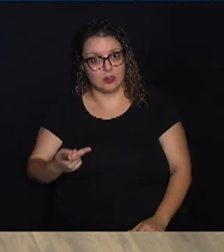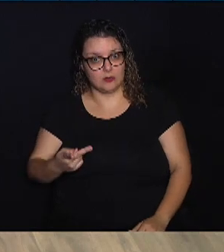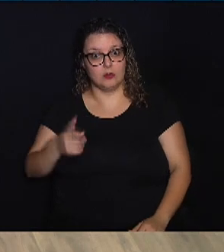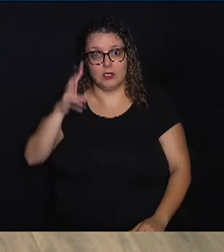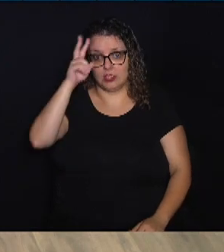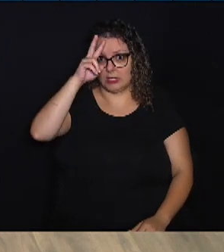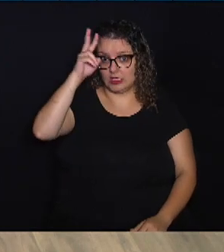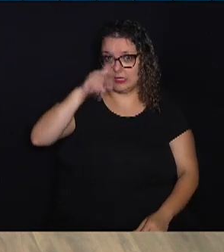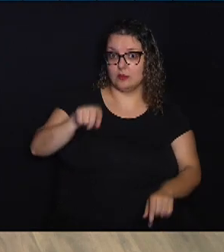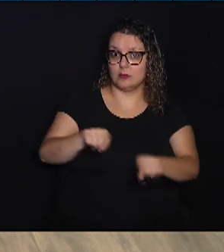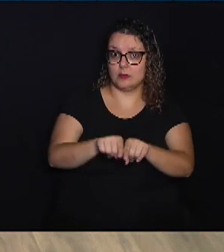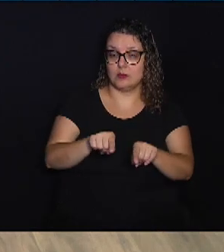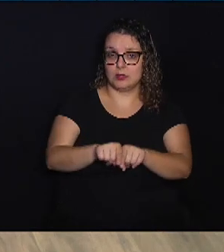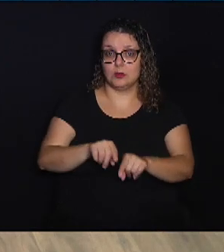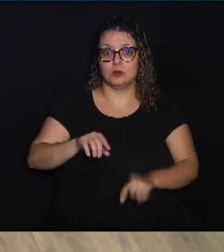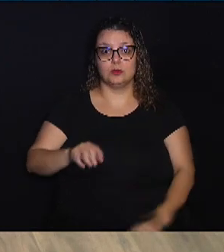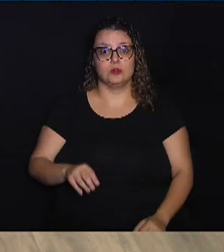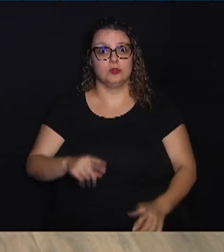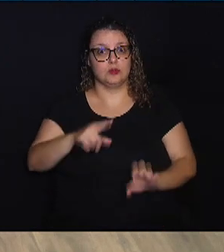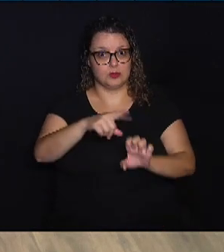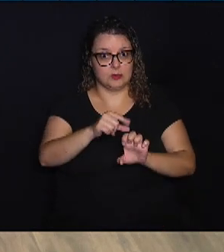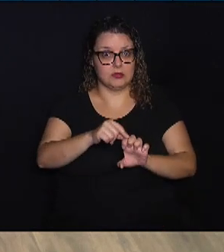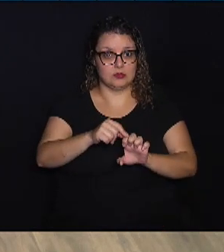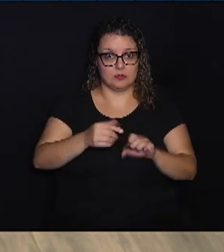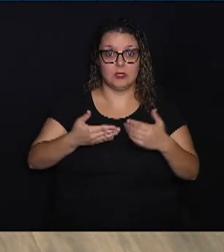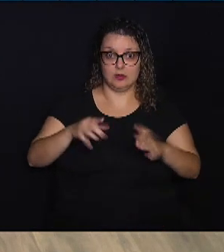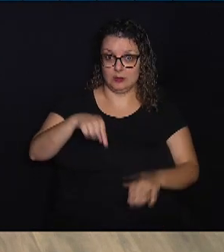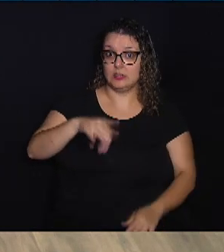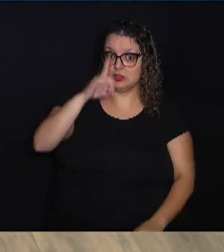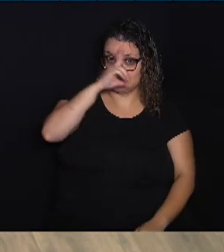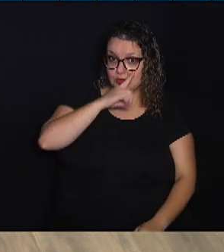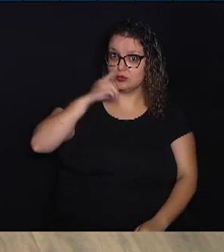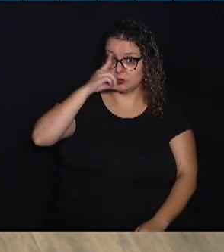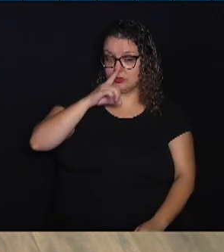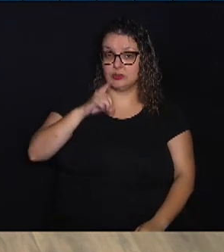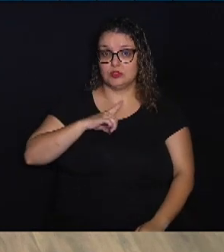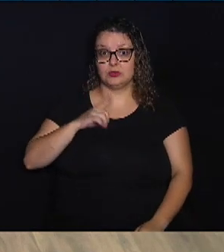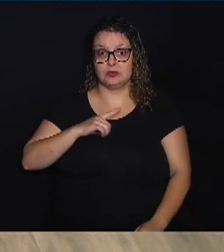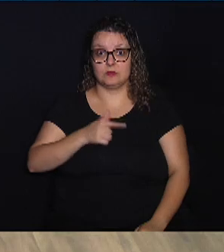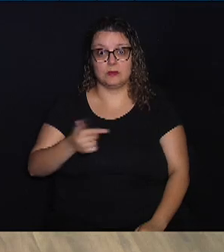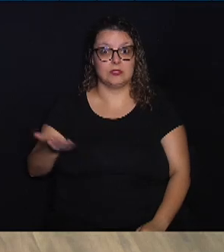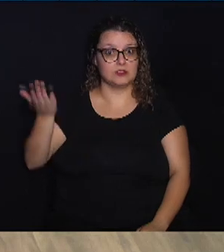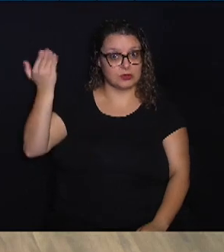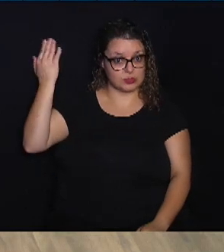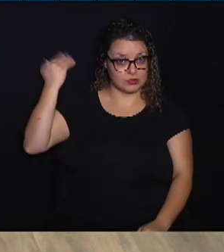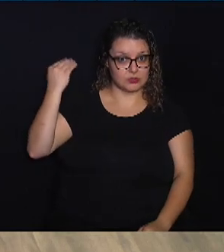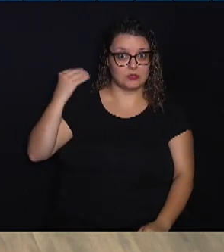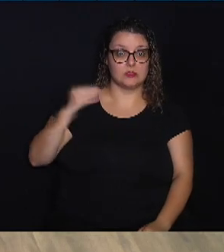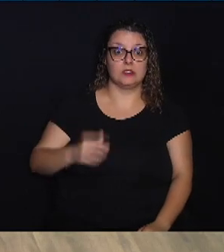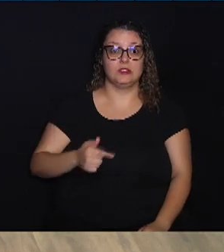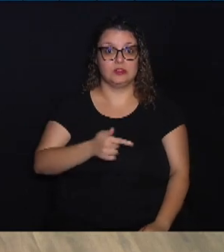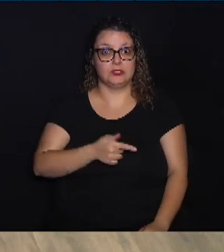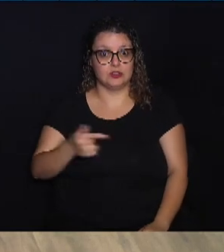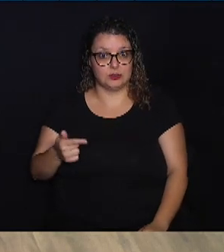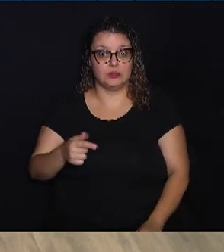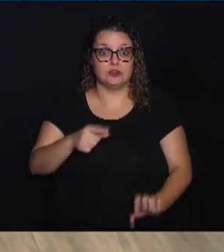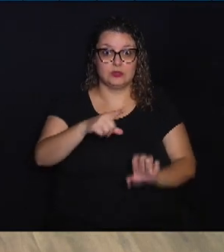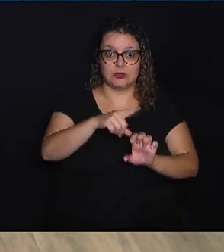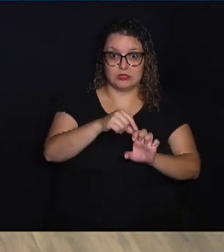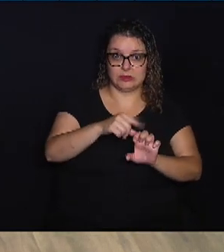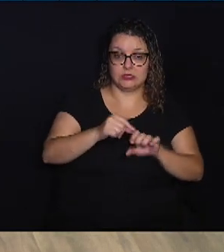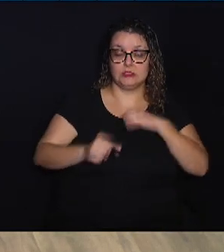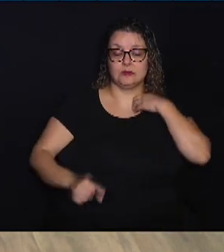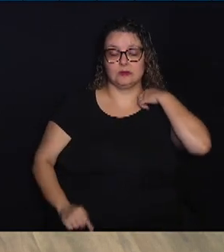lembro que, inclusive, no Ser Empreendedor que a gente estreou nesse domingo, nós estivemos na semana passada, na Semana de Empreendedorismo,